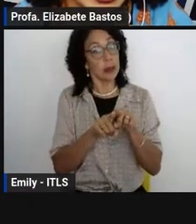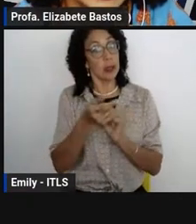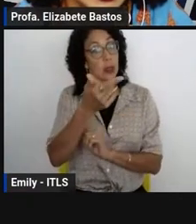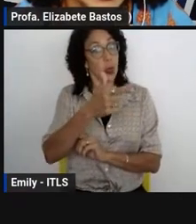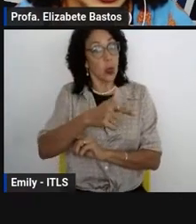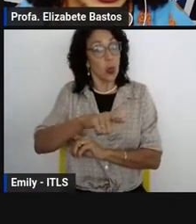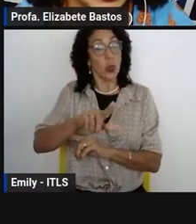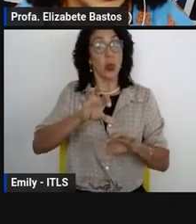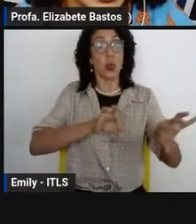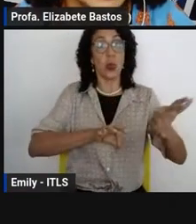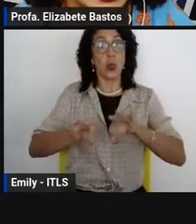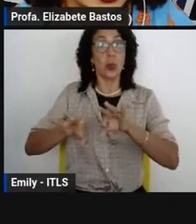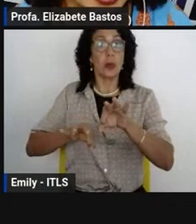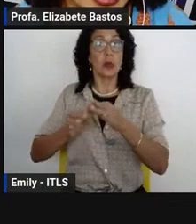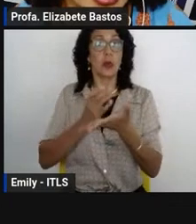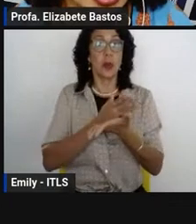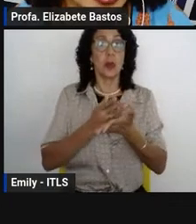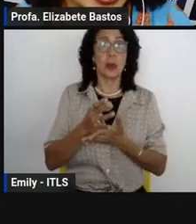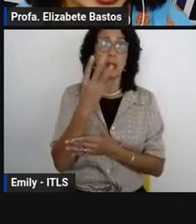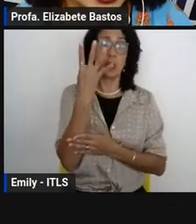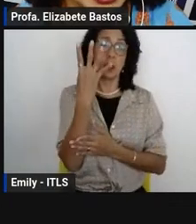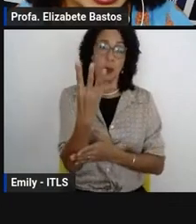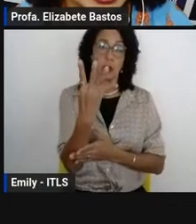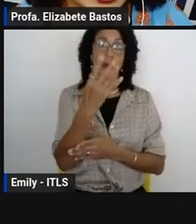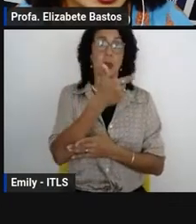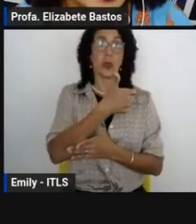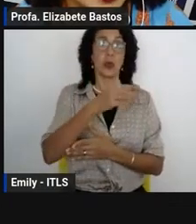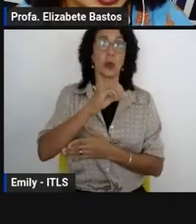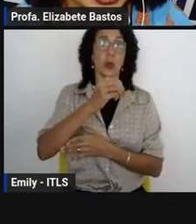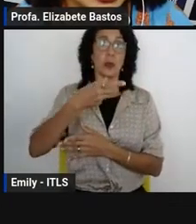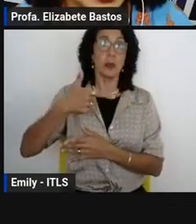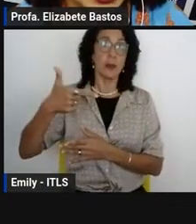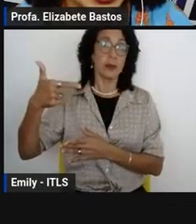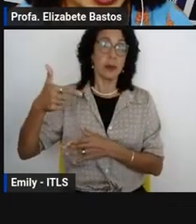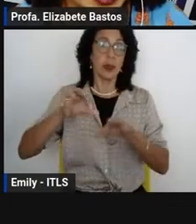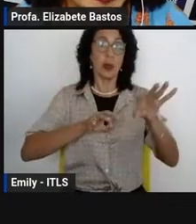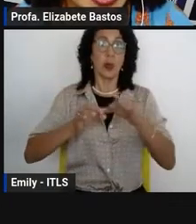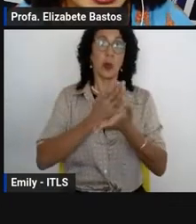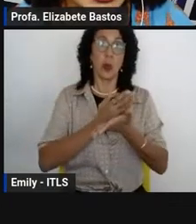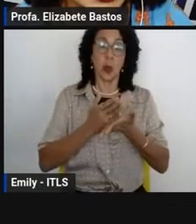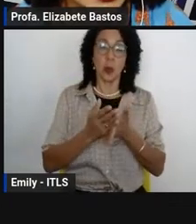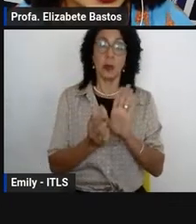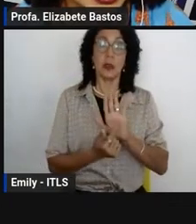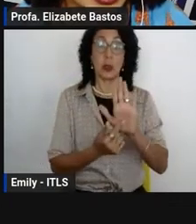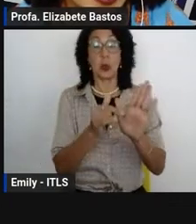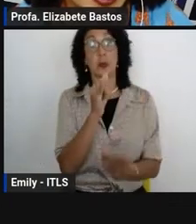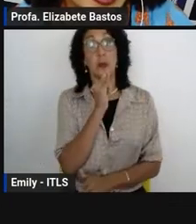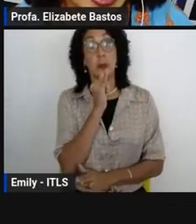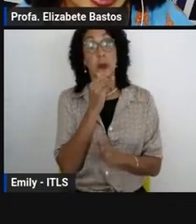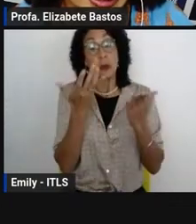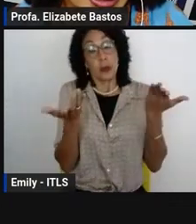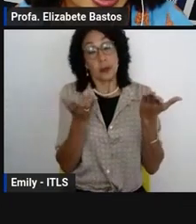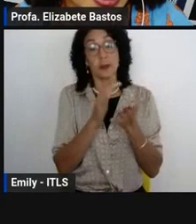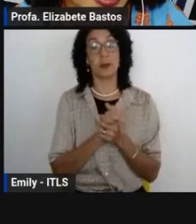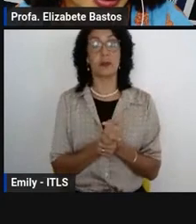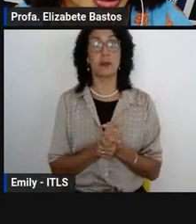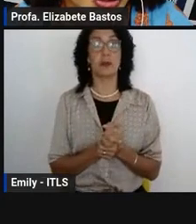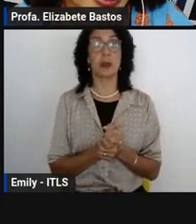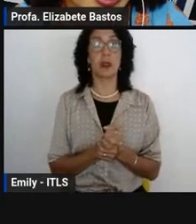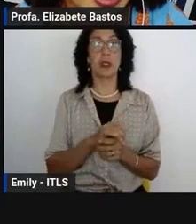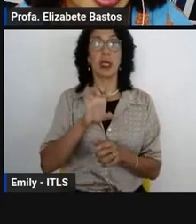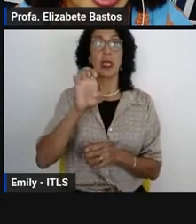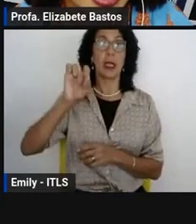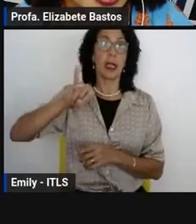iniciado esse projeto com quatro escolas em 2022, o projeto piloto, desenvolvido também pela EGE, Educação